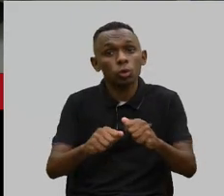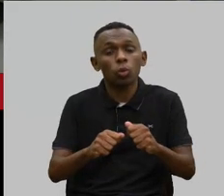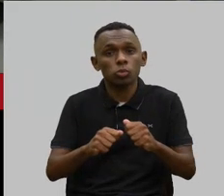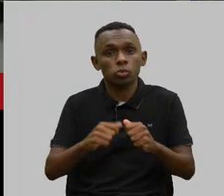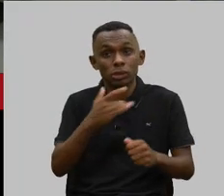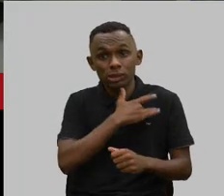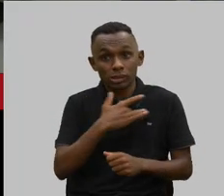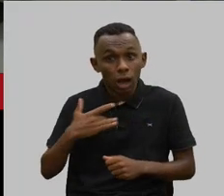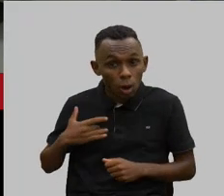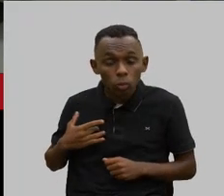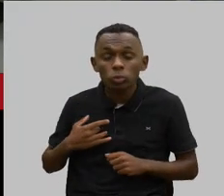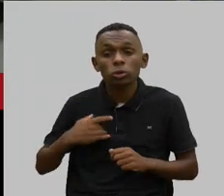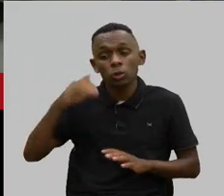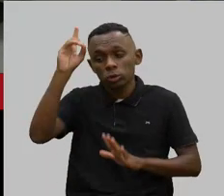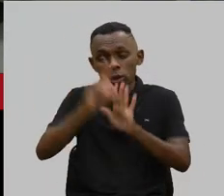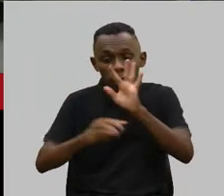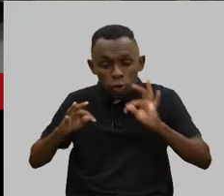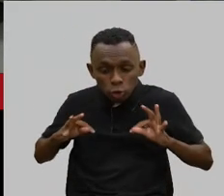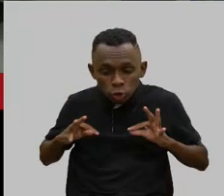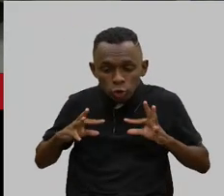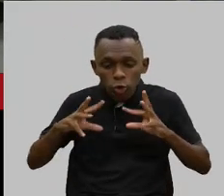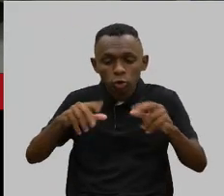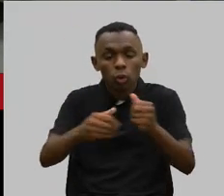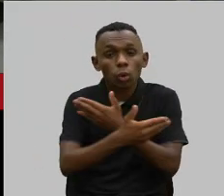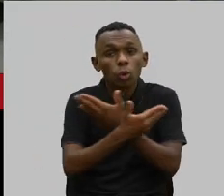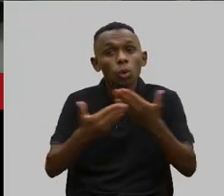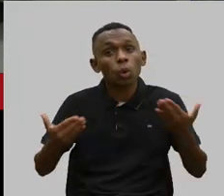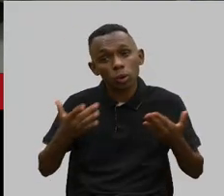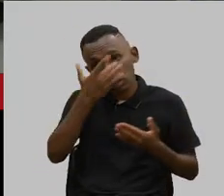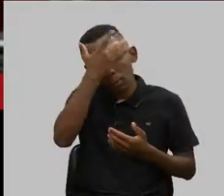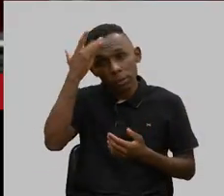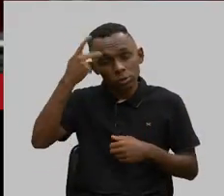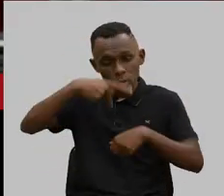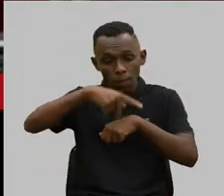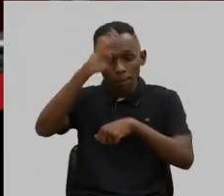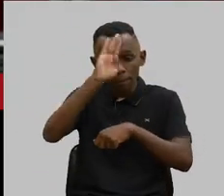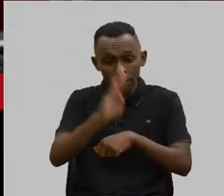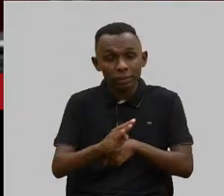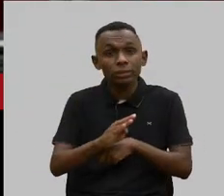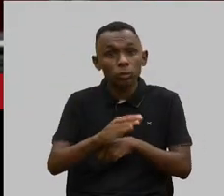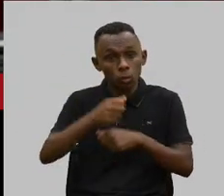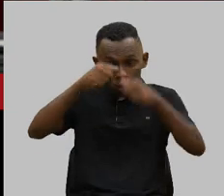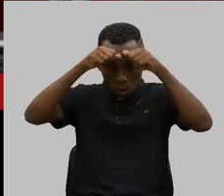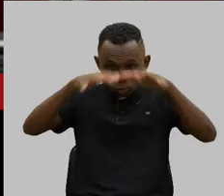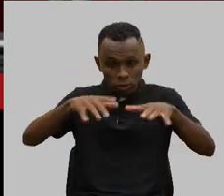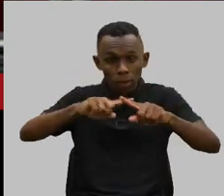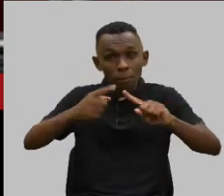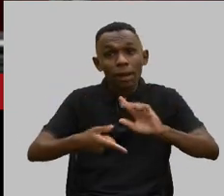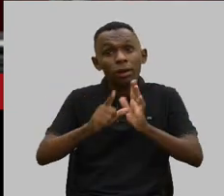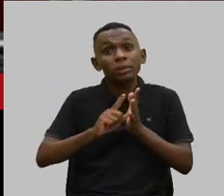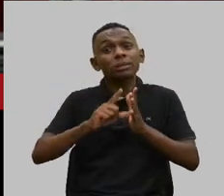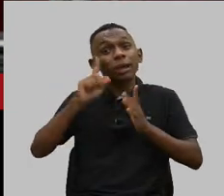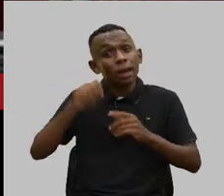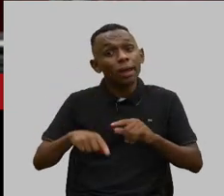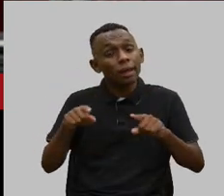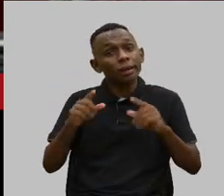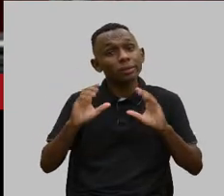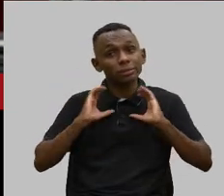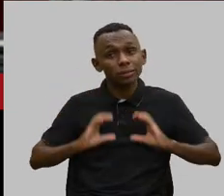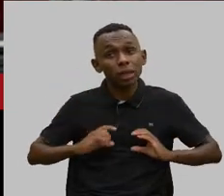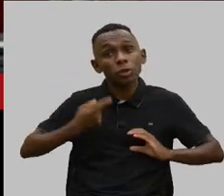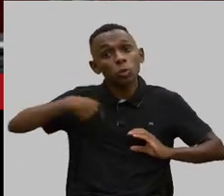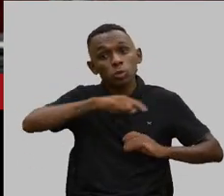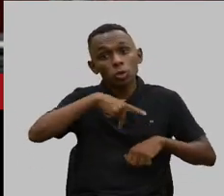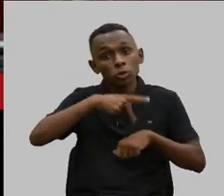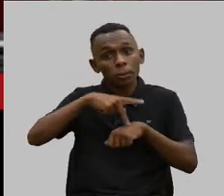direito de todos, de todos os cidadãos brasileiros. Meu filho, antes de ser autista, antes de ser qualquer coisa, ele é um cidadão da nossa